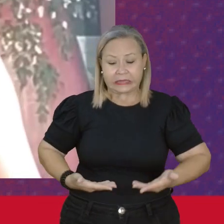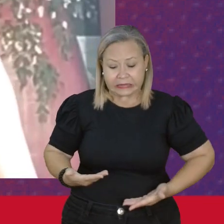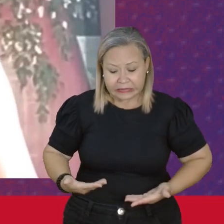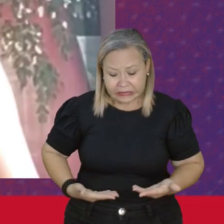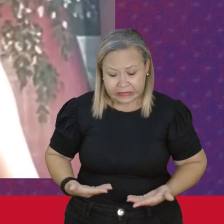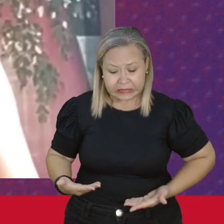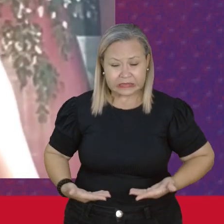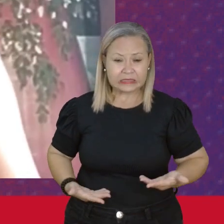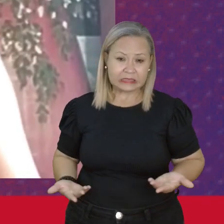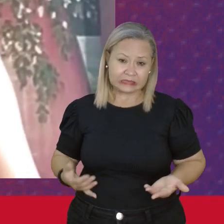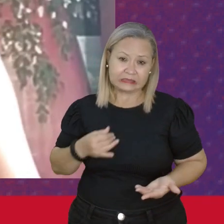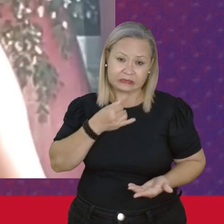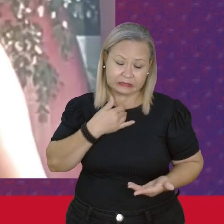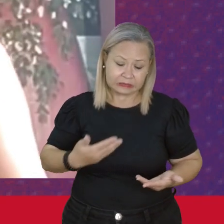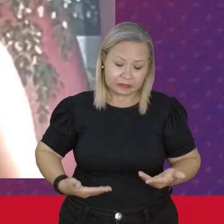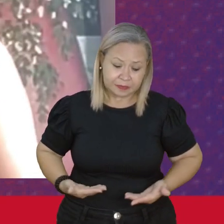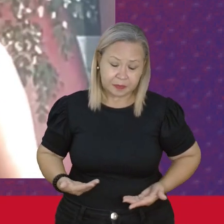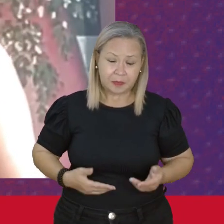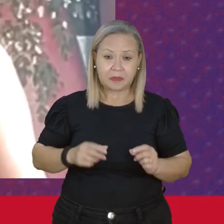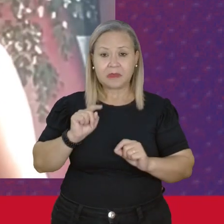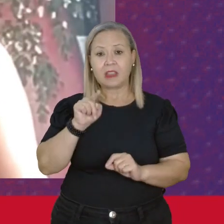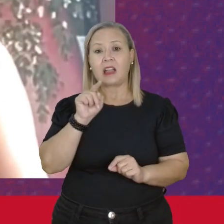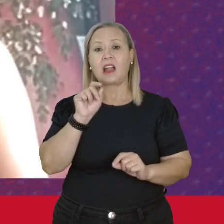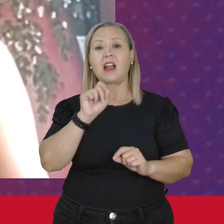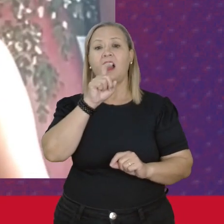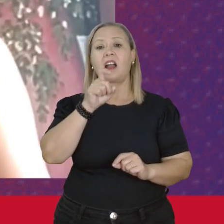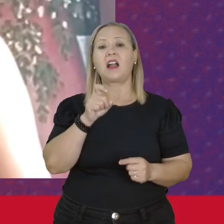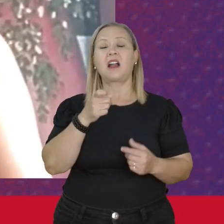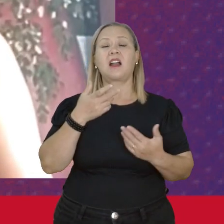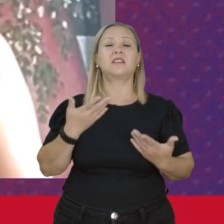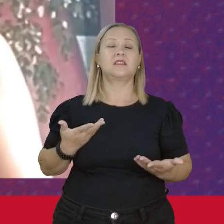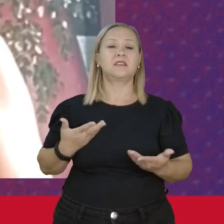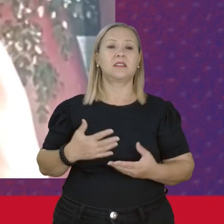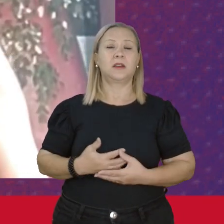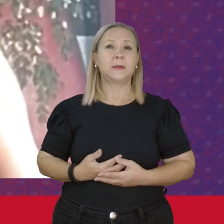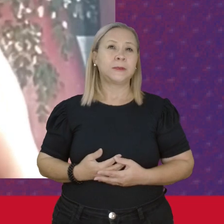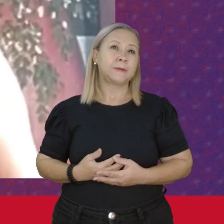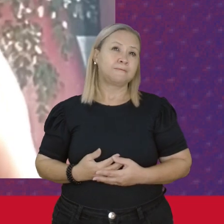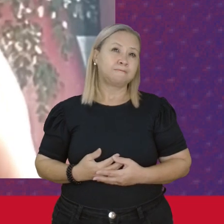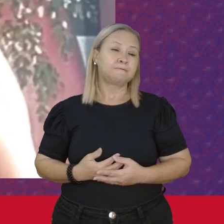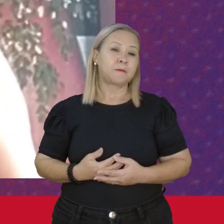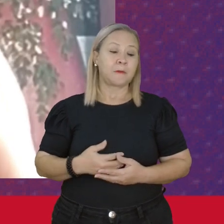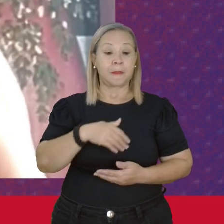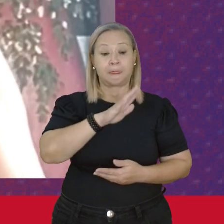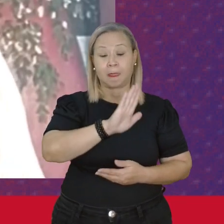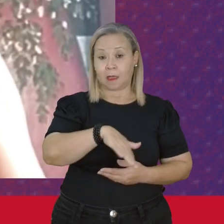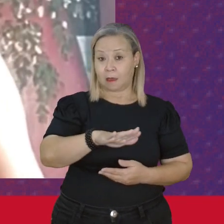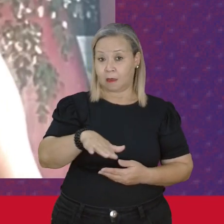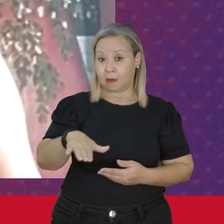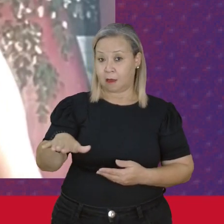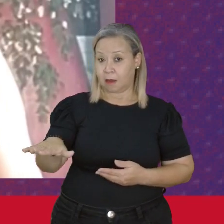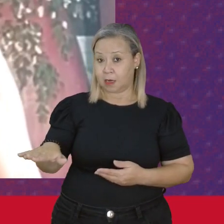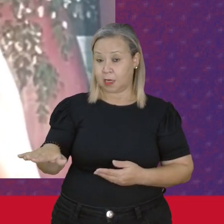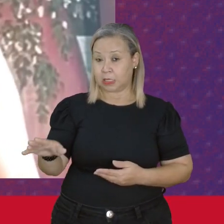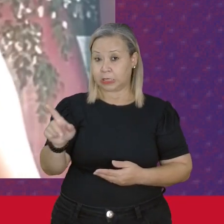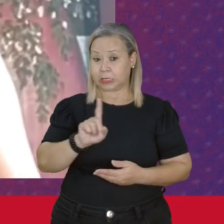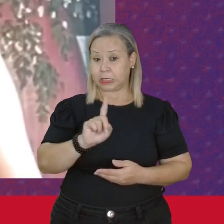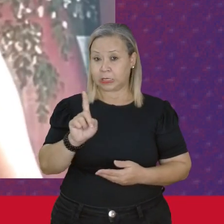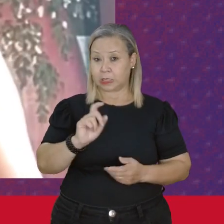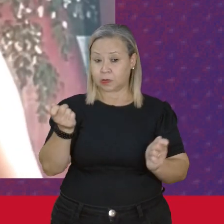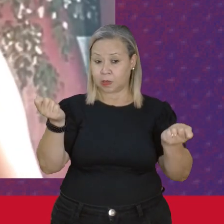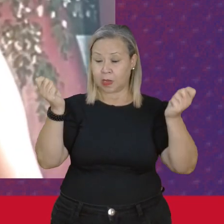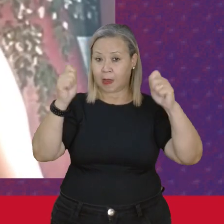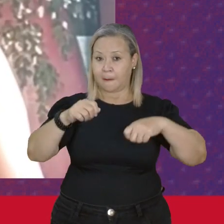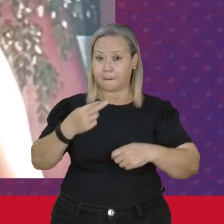Aqueles que são É Crianças Né Não são capazes De